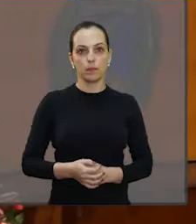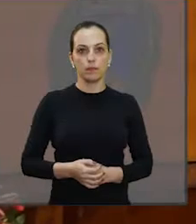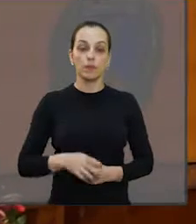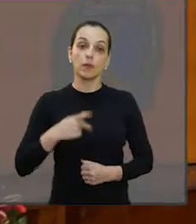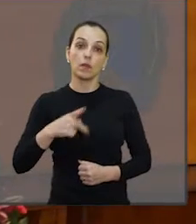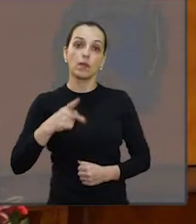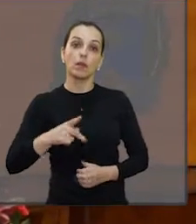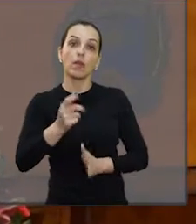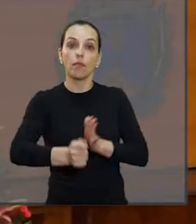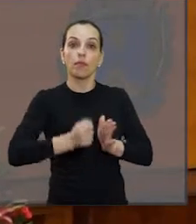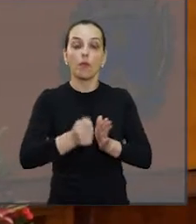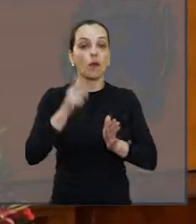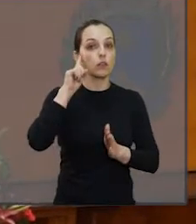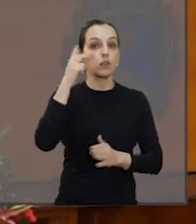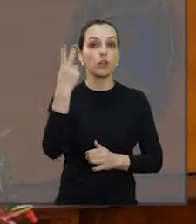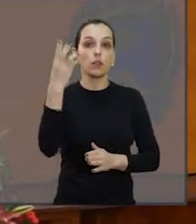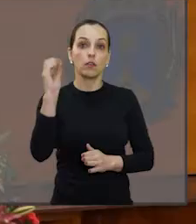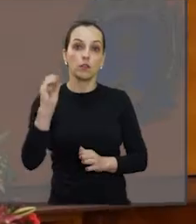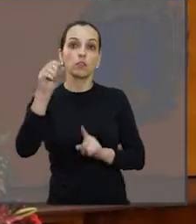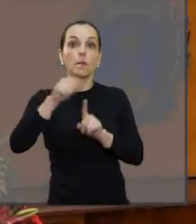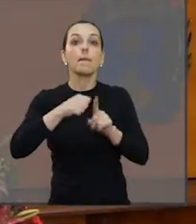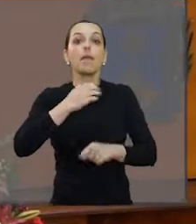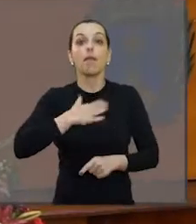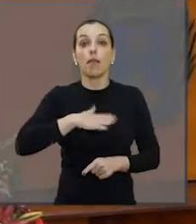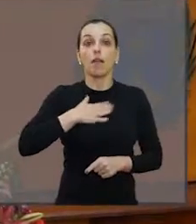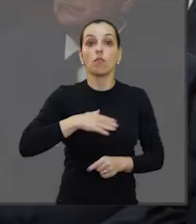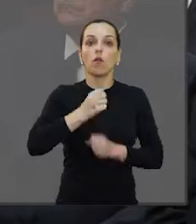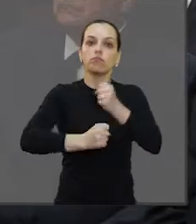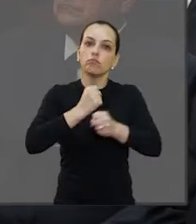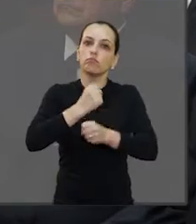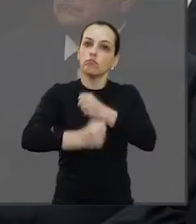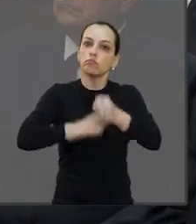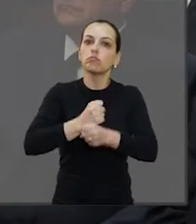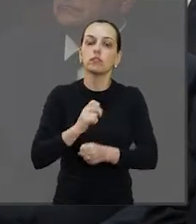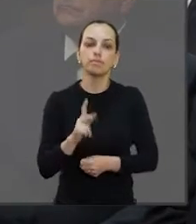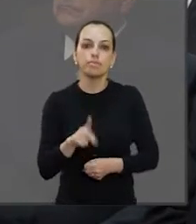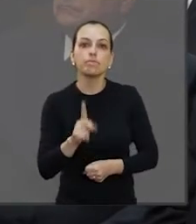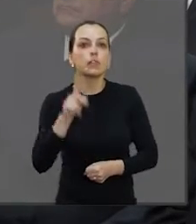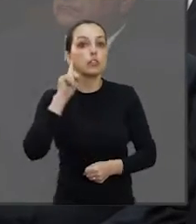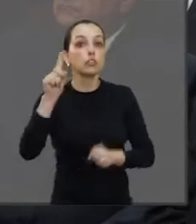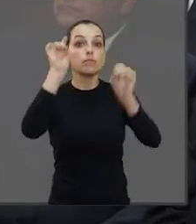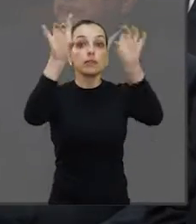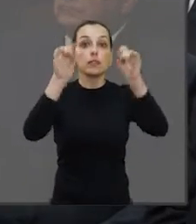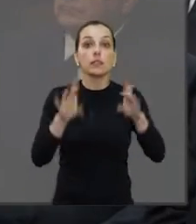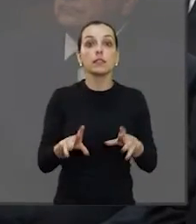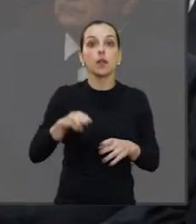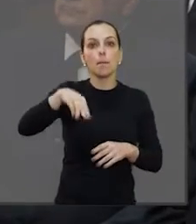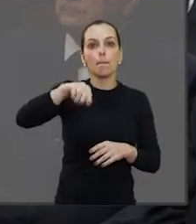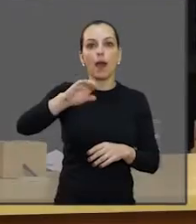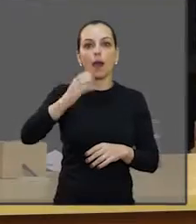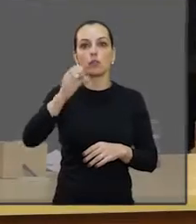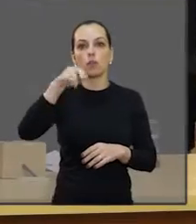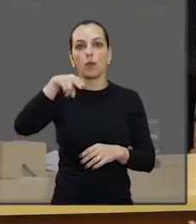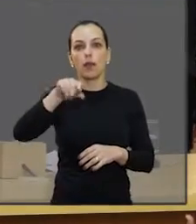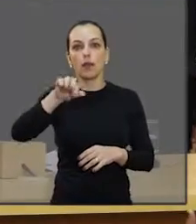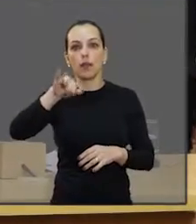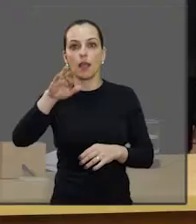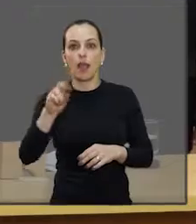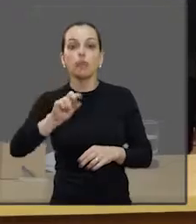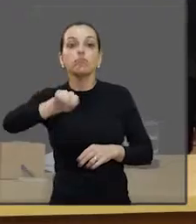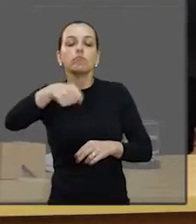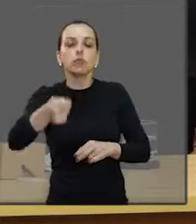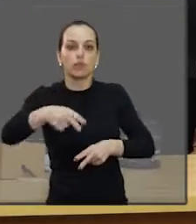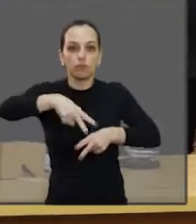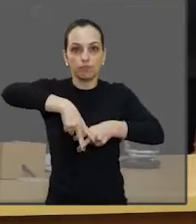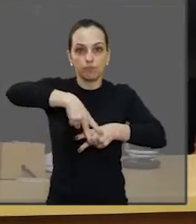Dia 20 de agosto, a maçonaria é celebrada em Araraquara. Por isso, na Casa de Leis, a comemoração foi em dose dupla, com